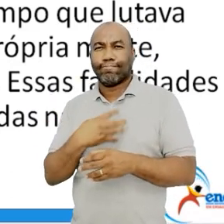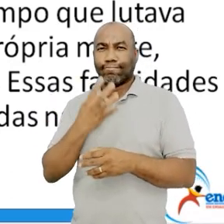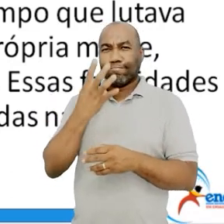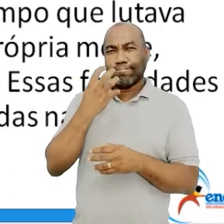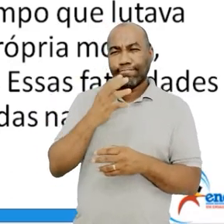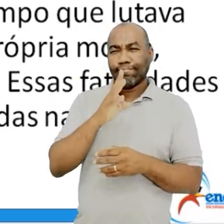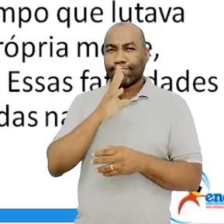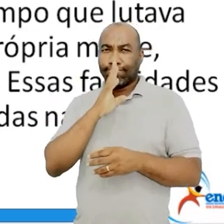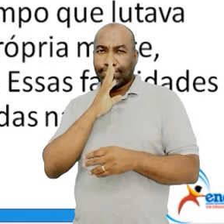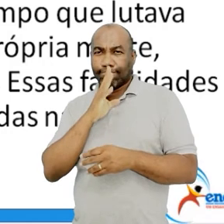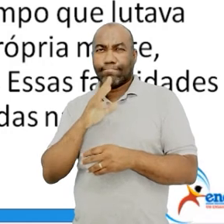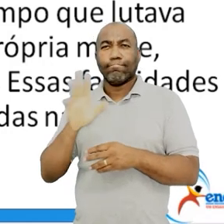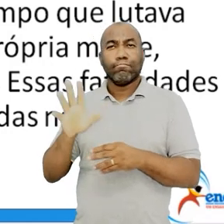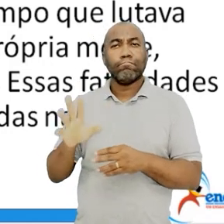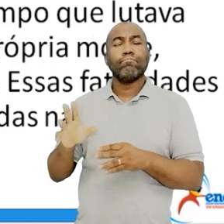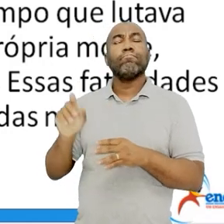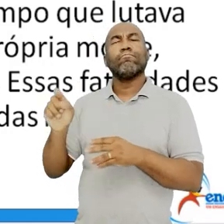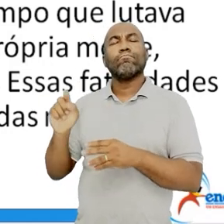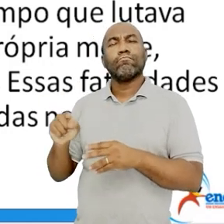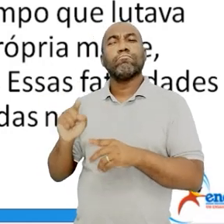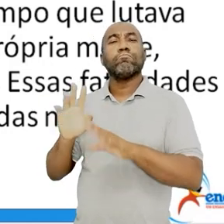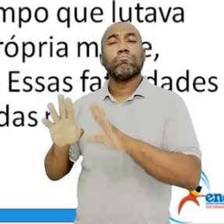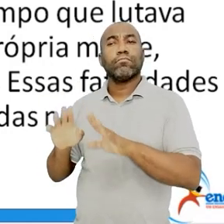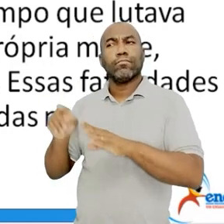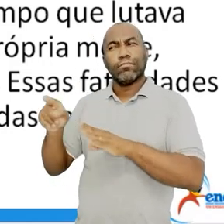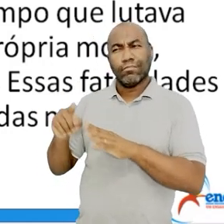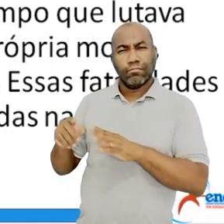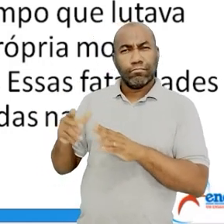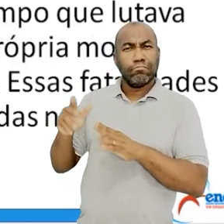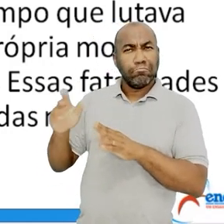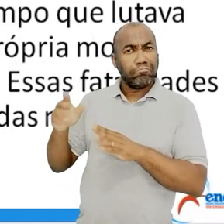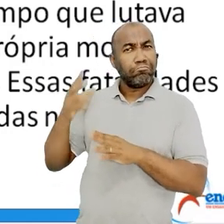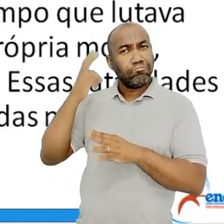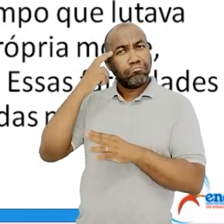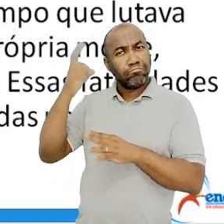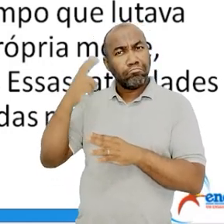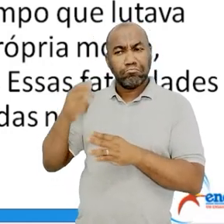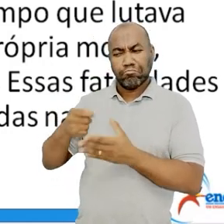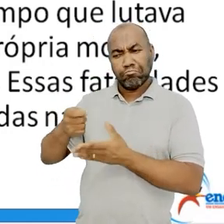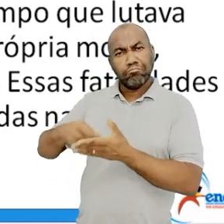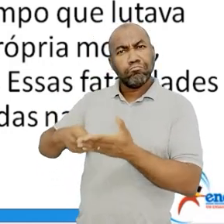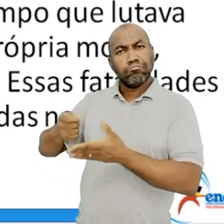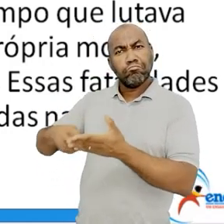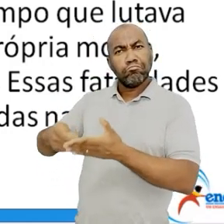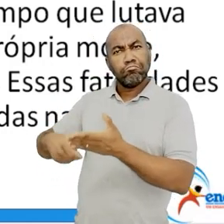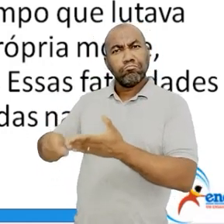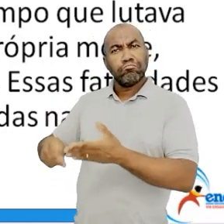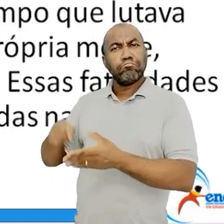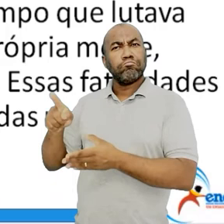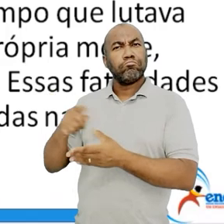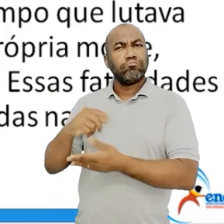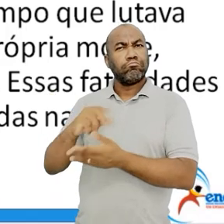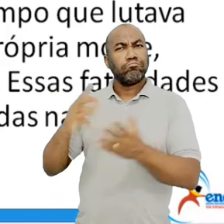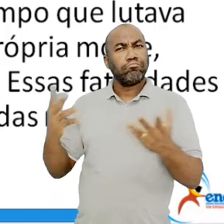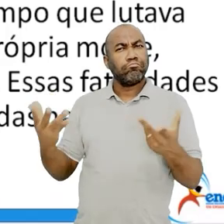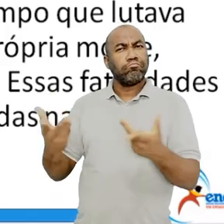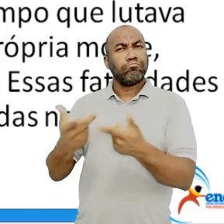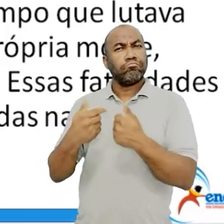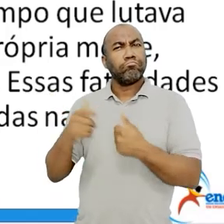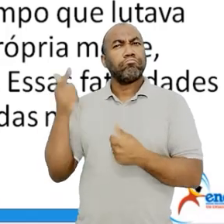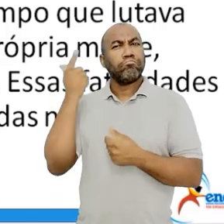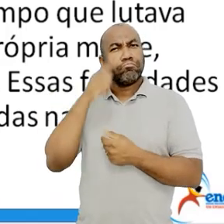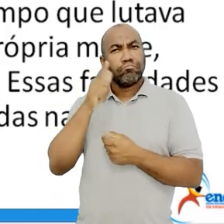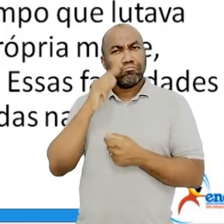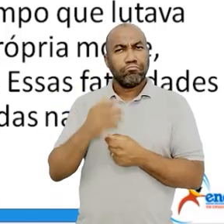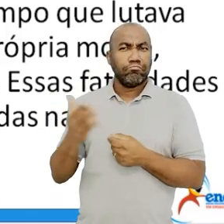muito introspectivo. Isso não tira dele também uma facilidade com as rimas. Porém,